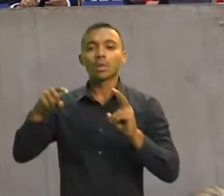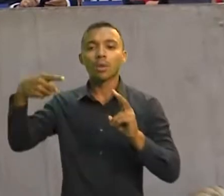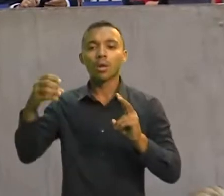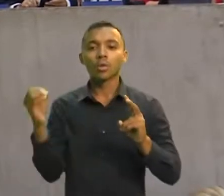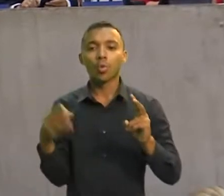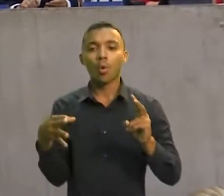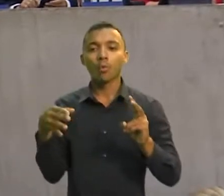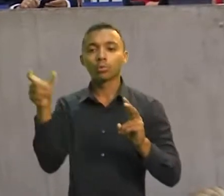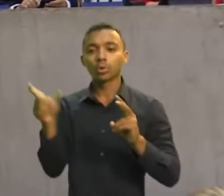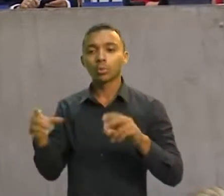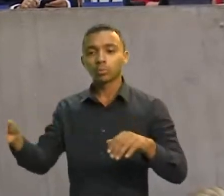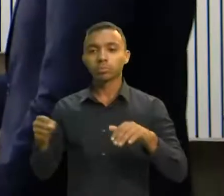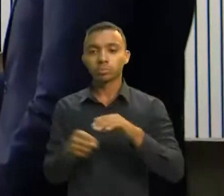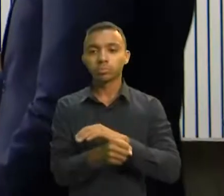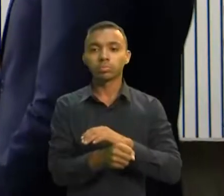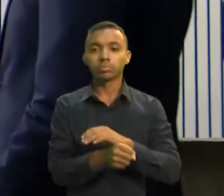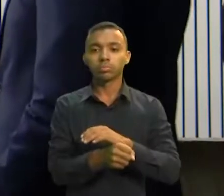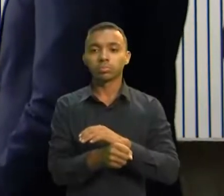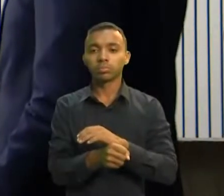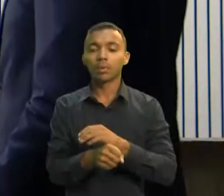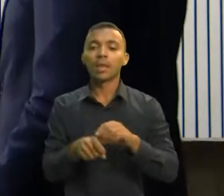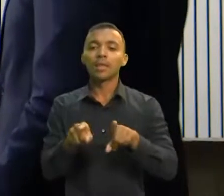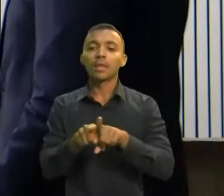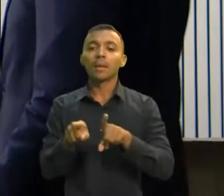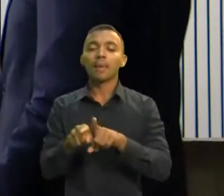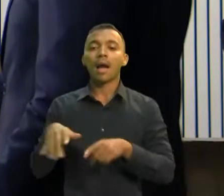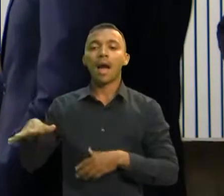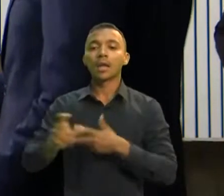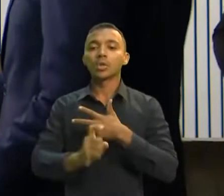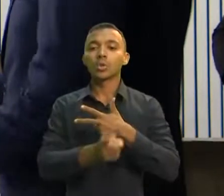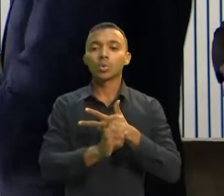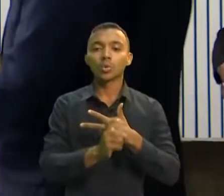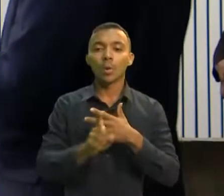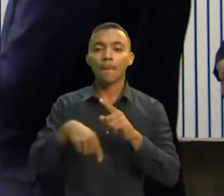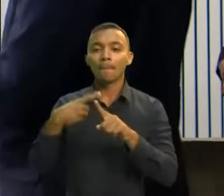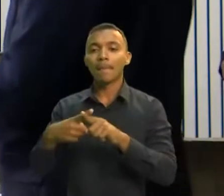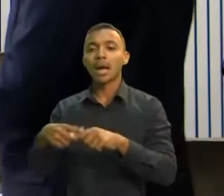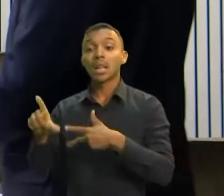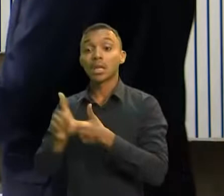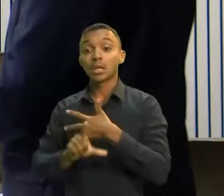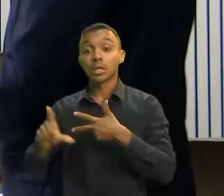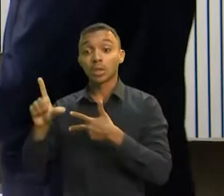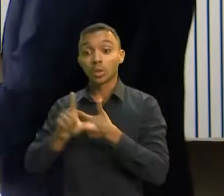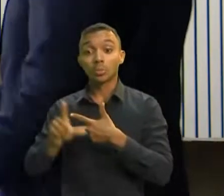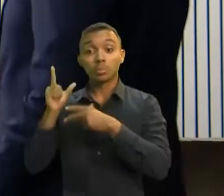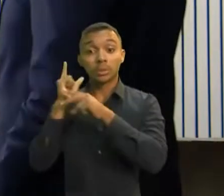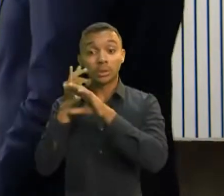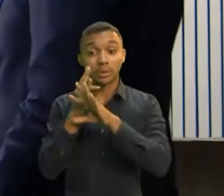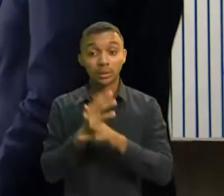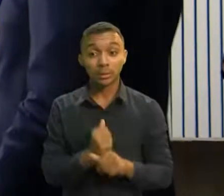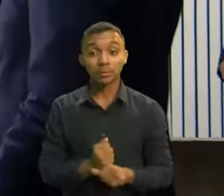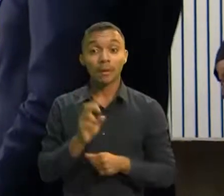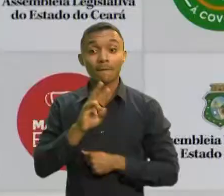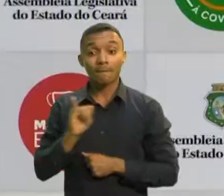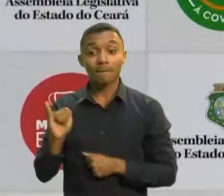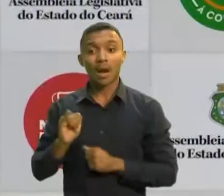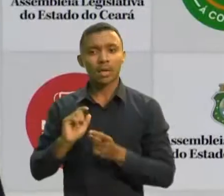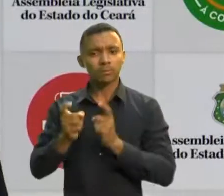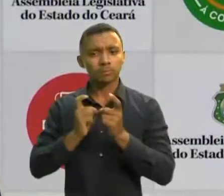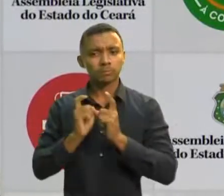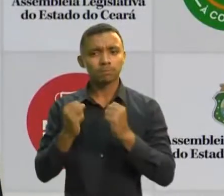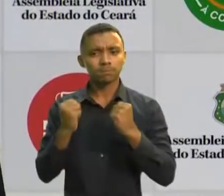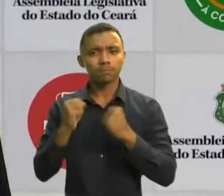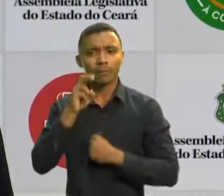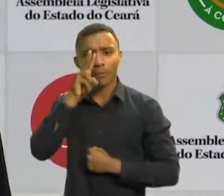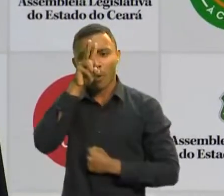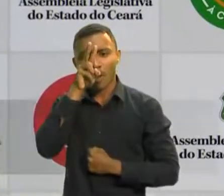foi feito no Legislativo e no Executivo ao longo dos últimos anos, devem ocorrer de forma mais intensa na Casa. Estamos aí